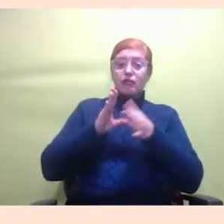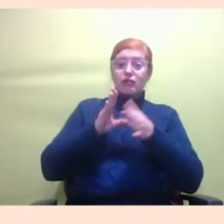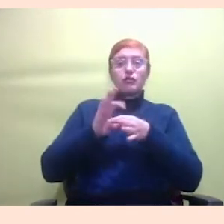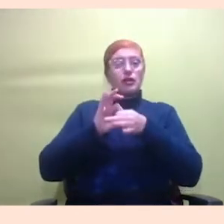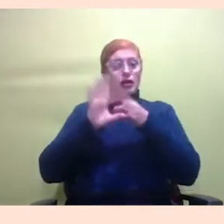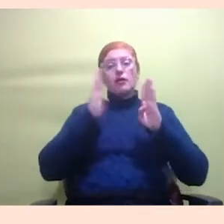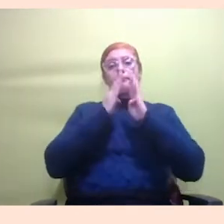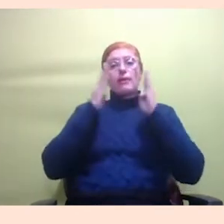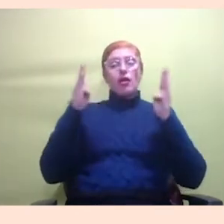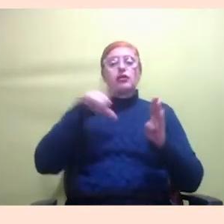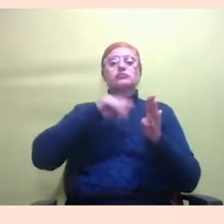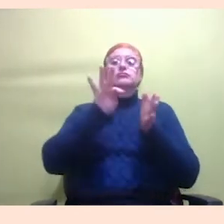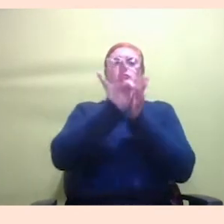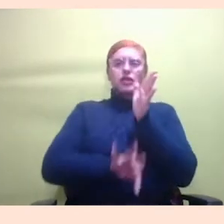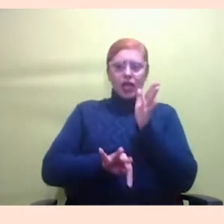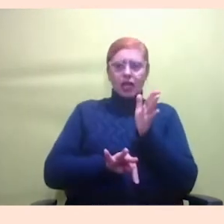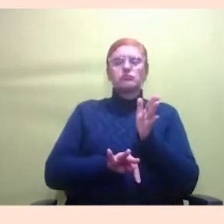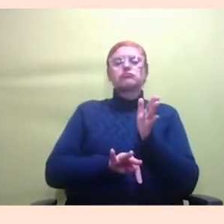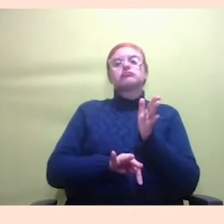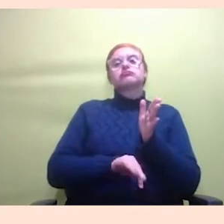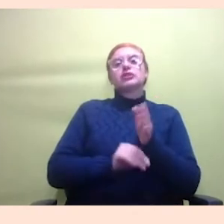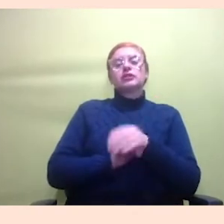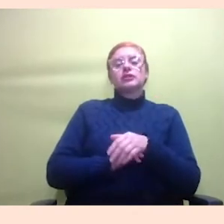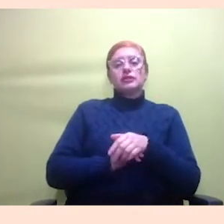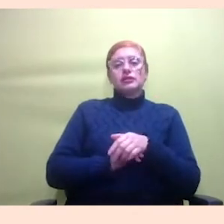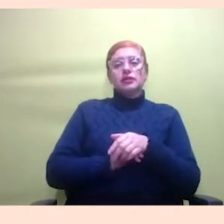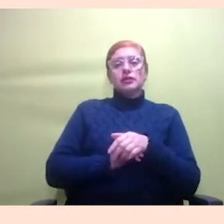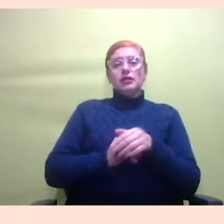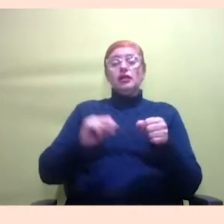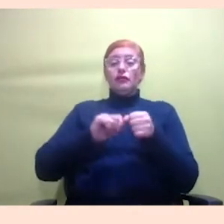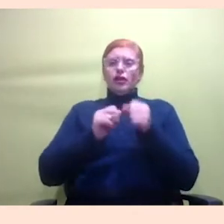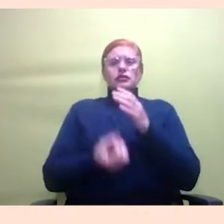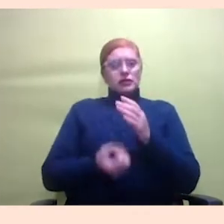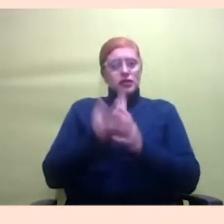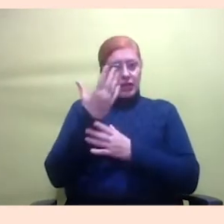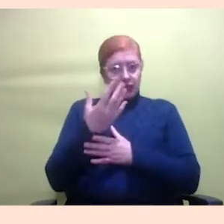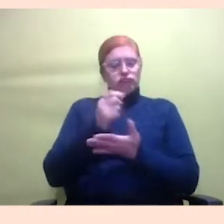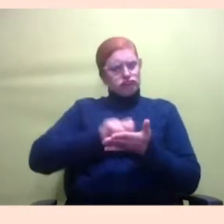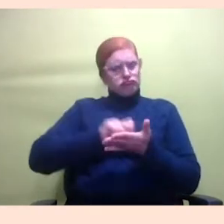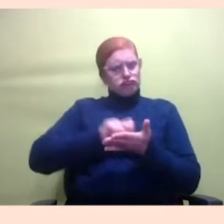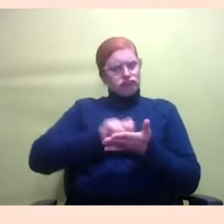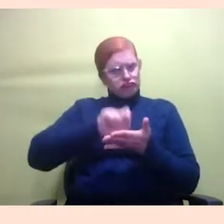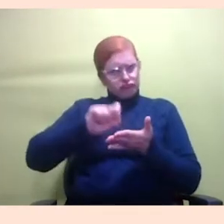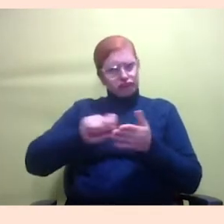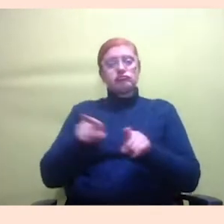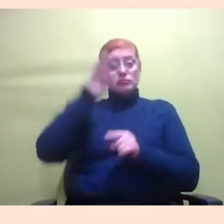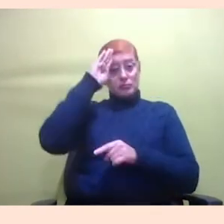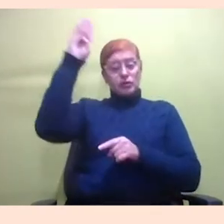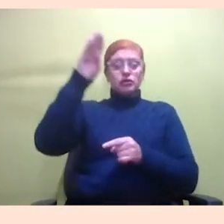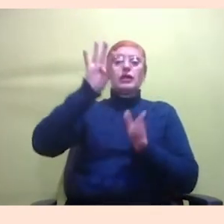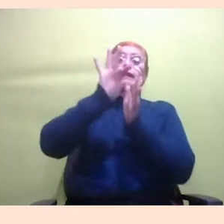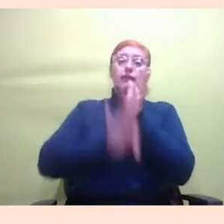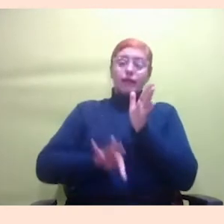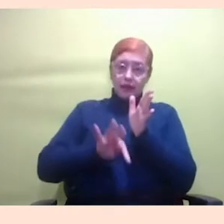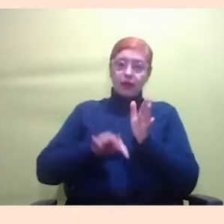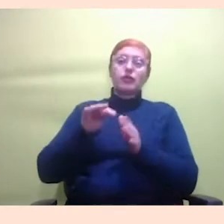textos bibliográficos, que a gente faz uma certa seleção para priorizar textos escritos por mulheres, mulheres feministas